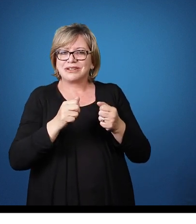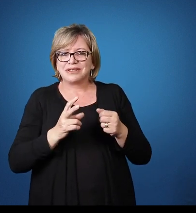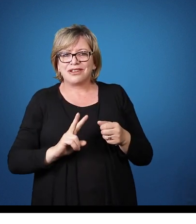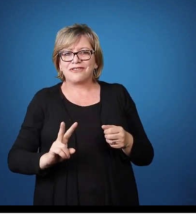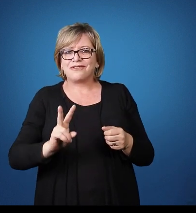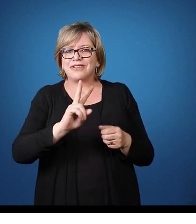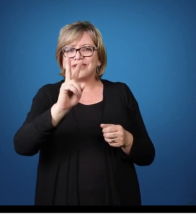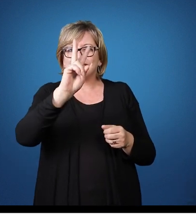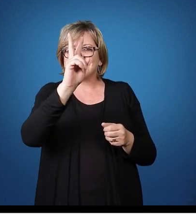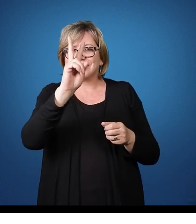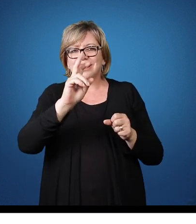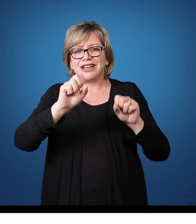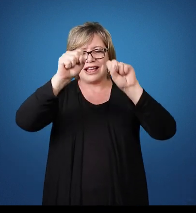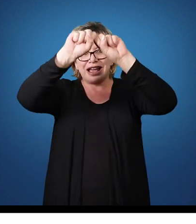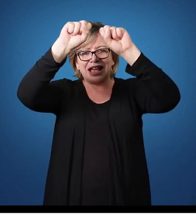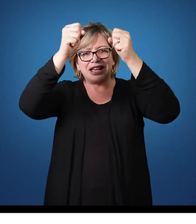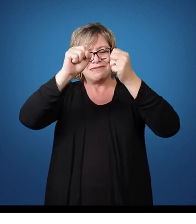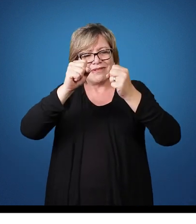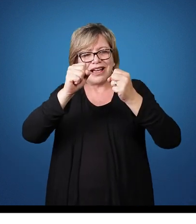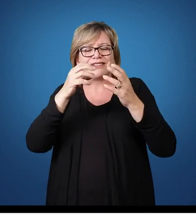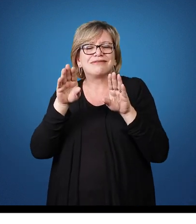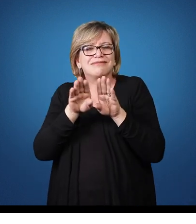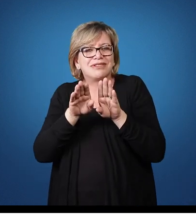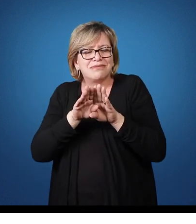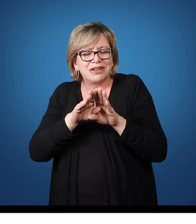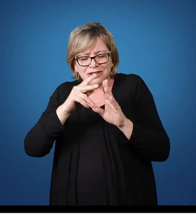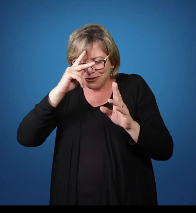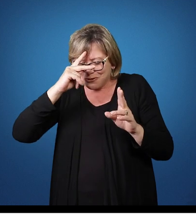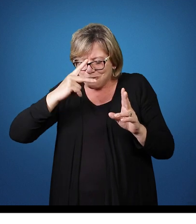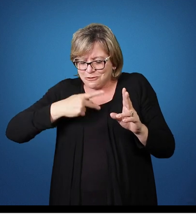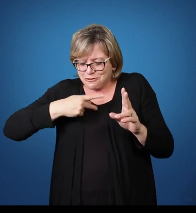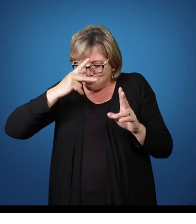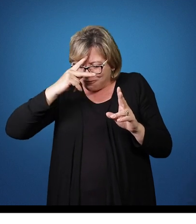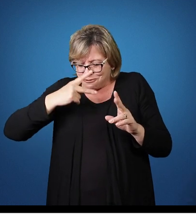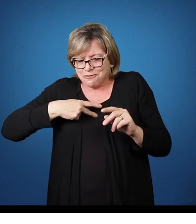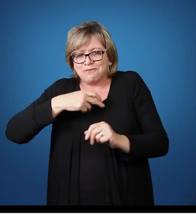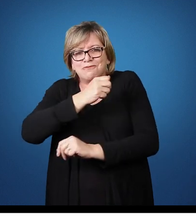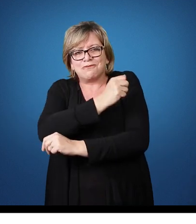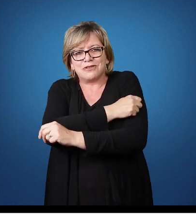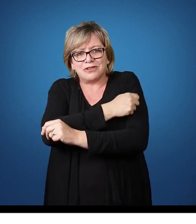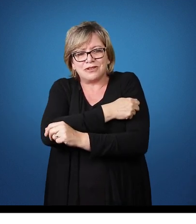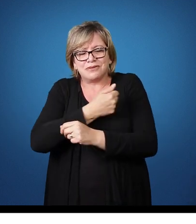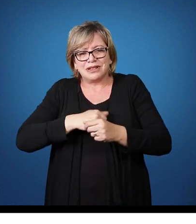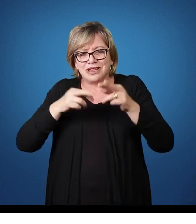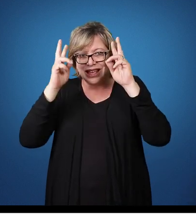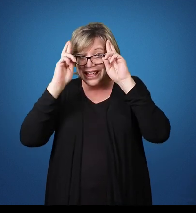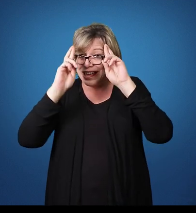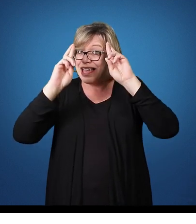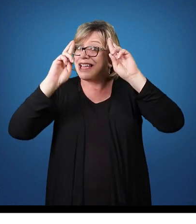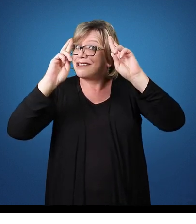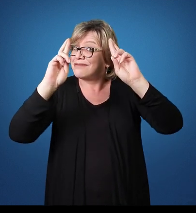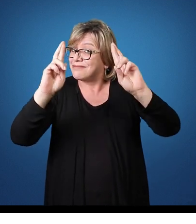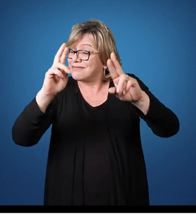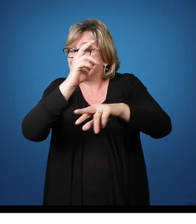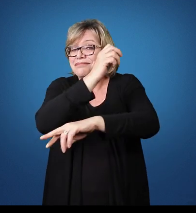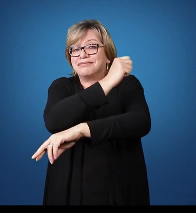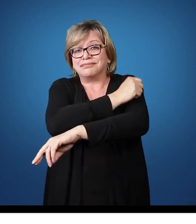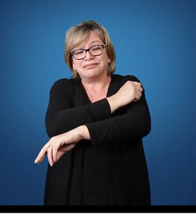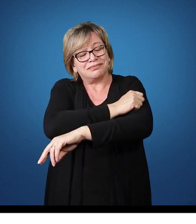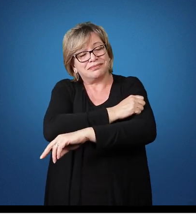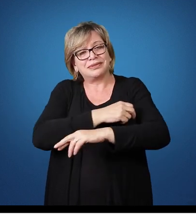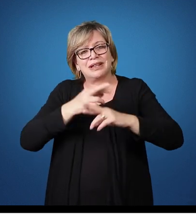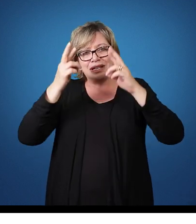da imagem E da individualidade desse aluno Desenvolver isso com o aluno Respeitando o limite dele